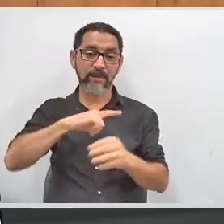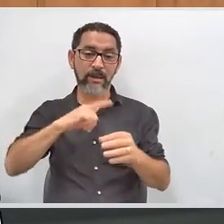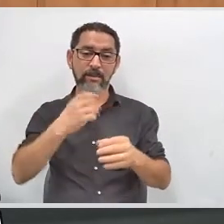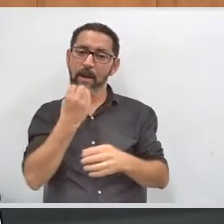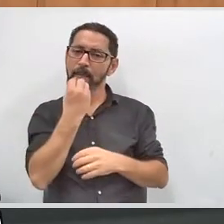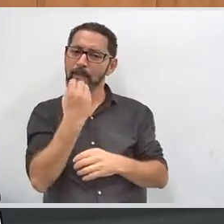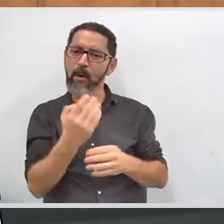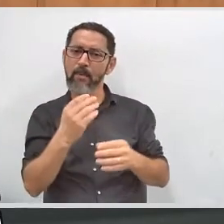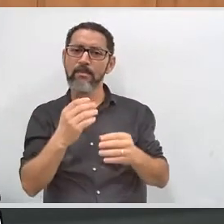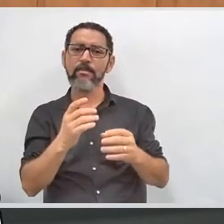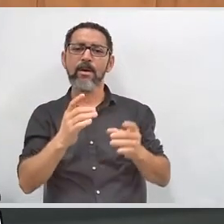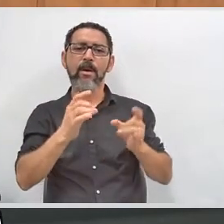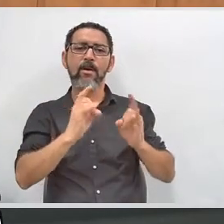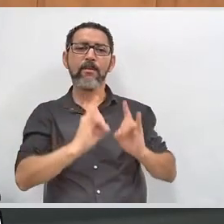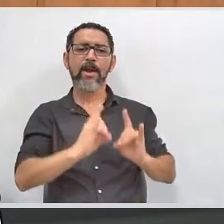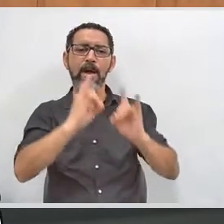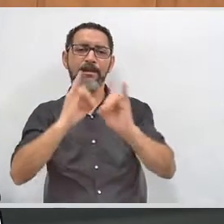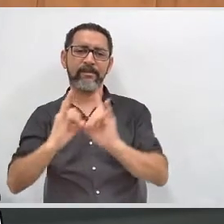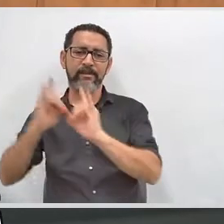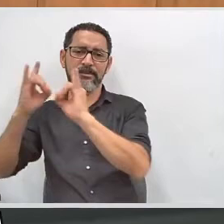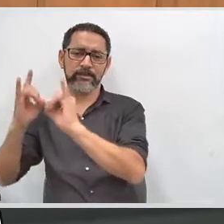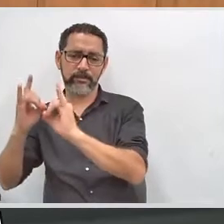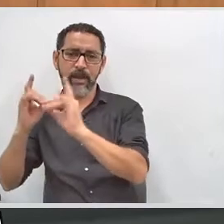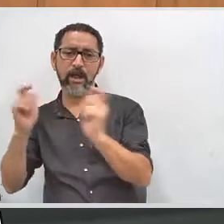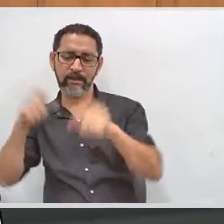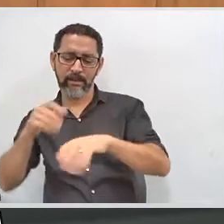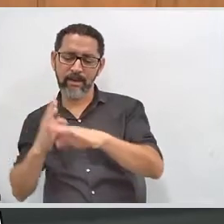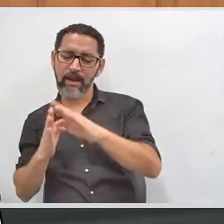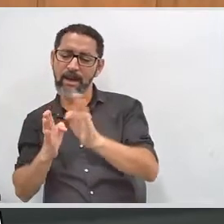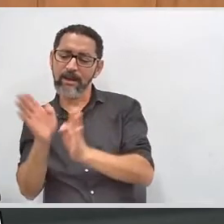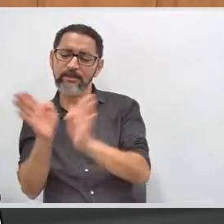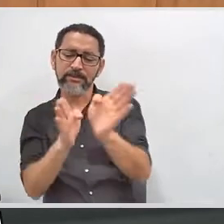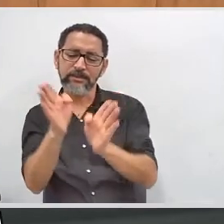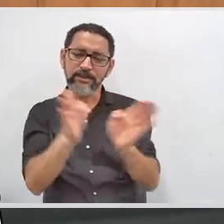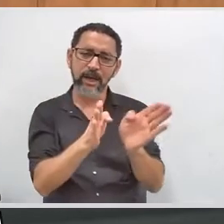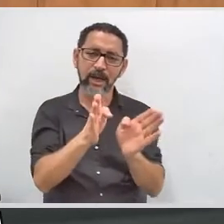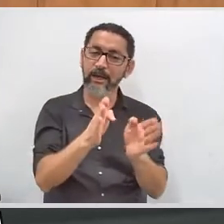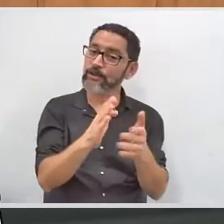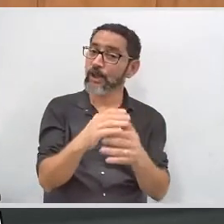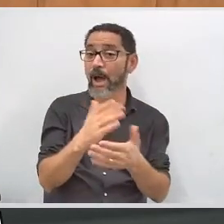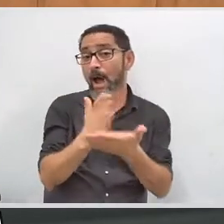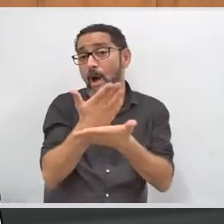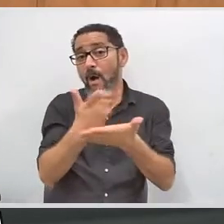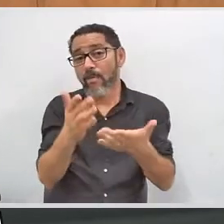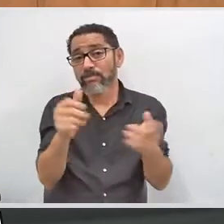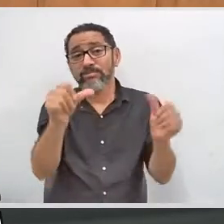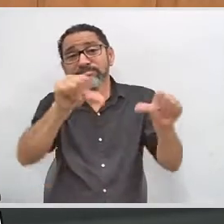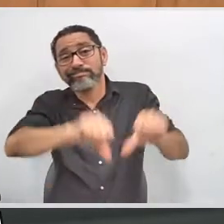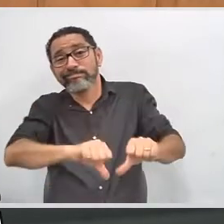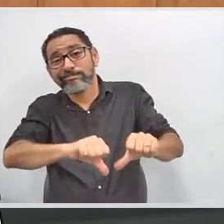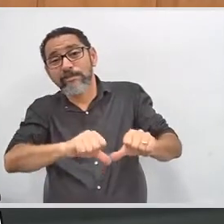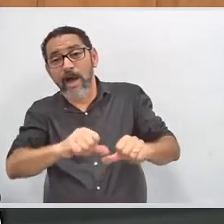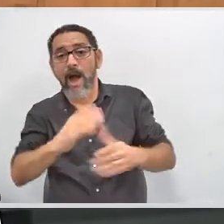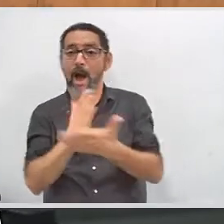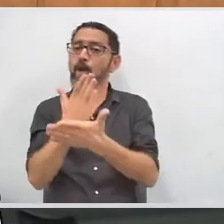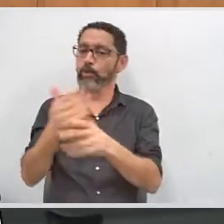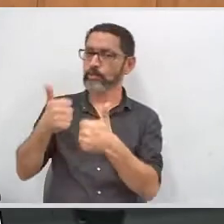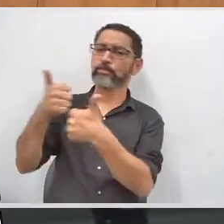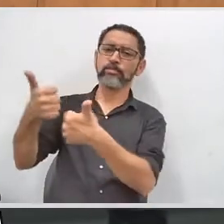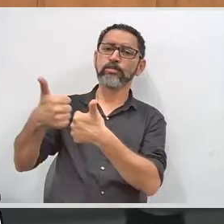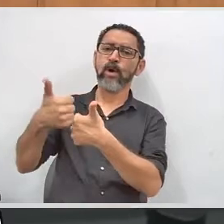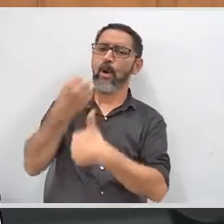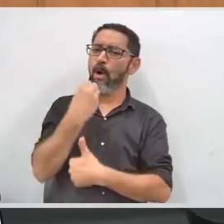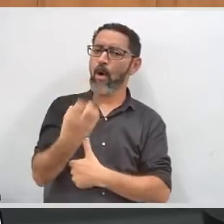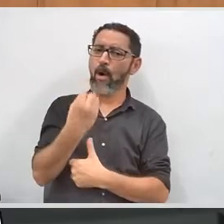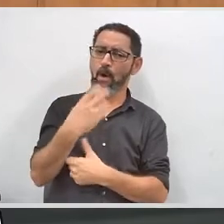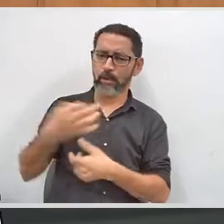melhores condições de acessibilidade, outros não. Embora a gente tenha a rede municipal, a partir de 1998,